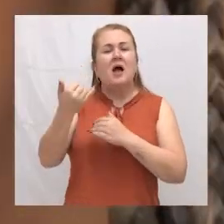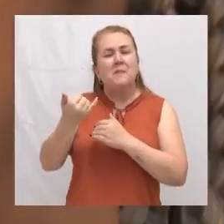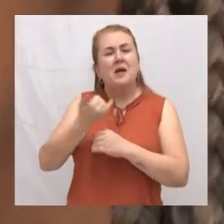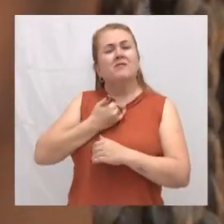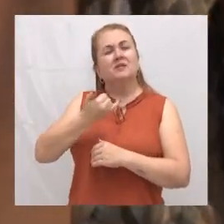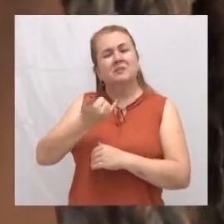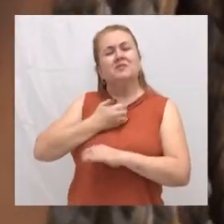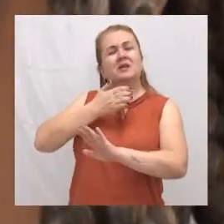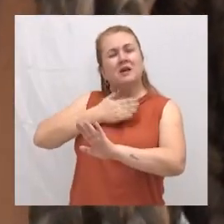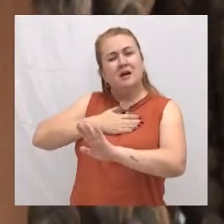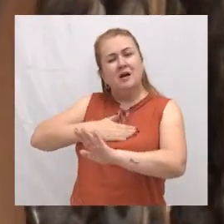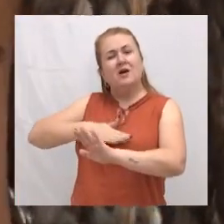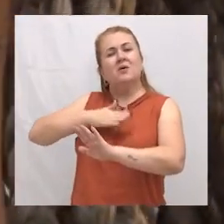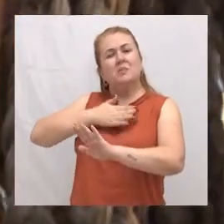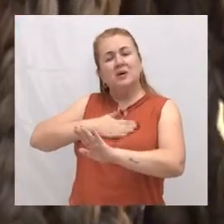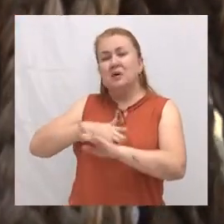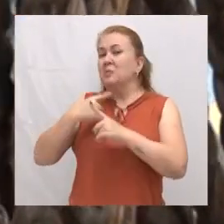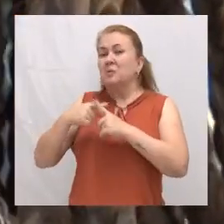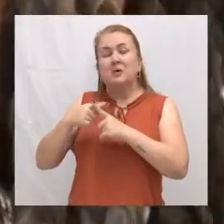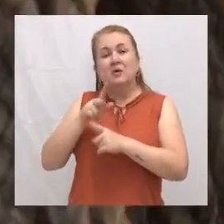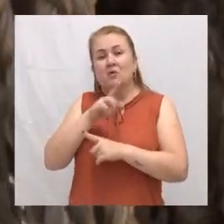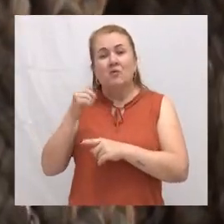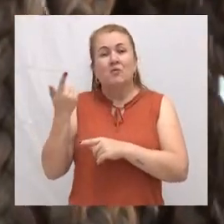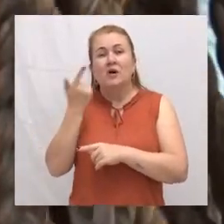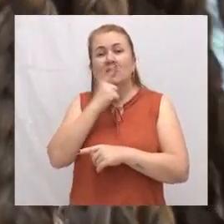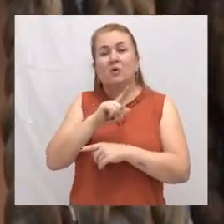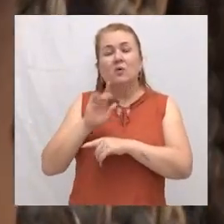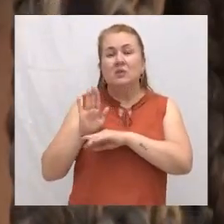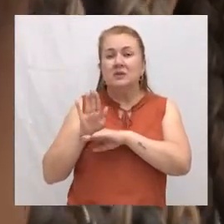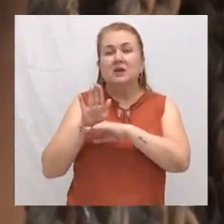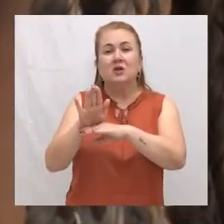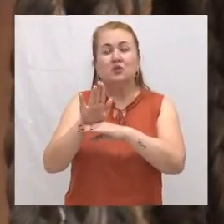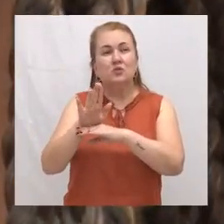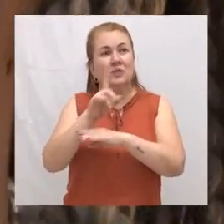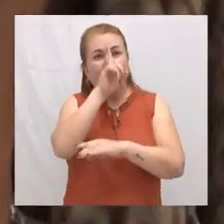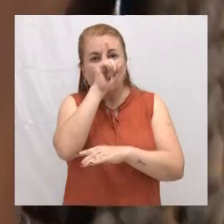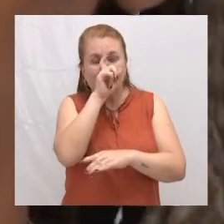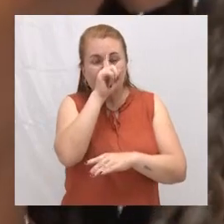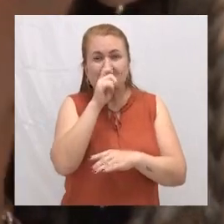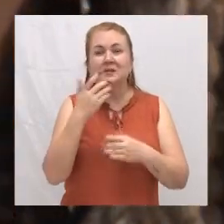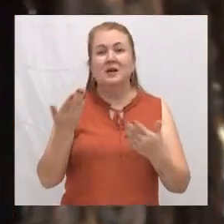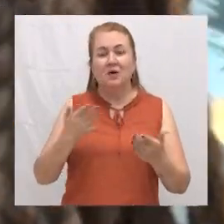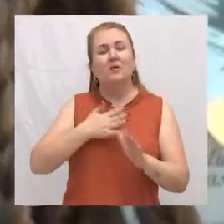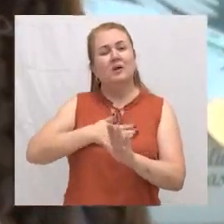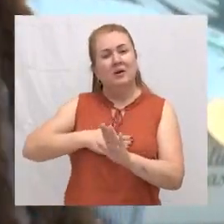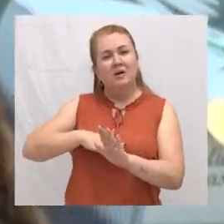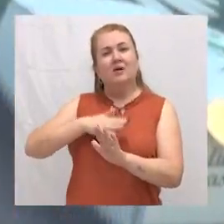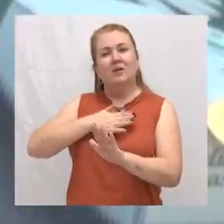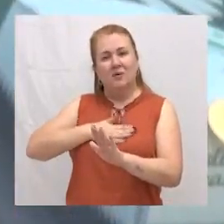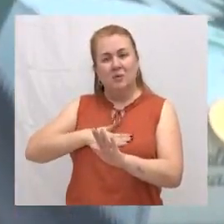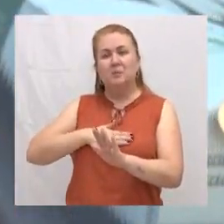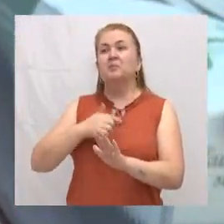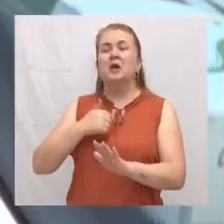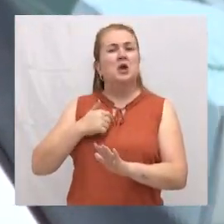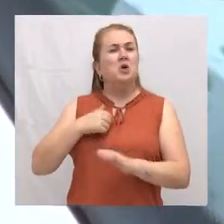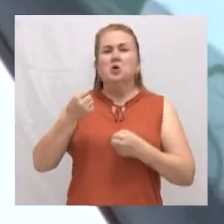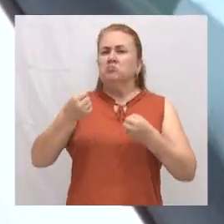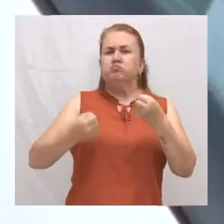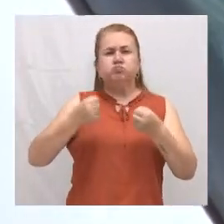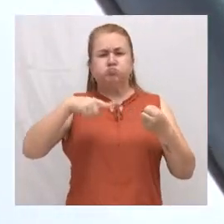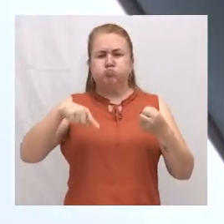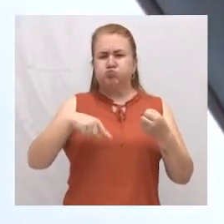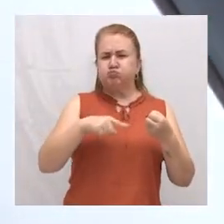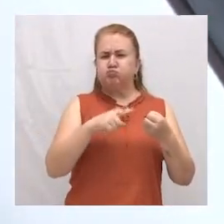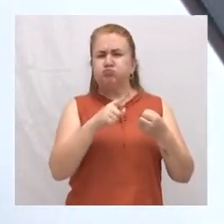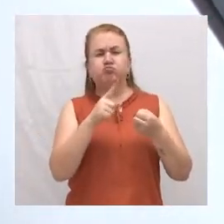eu ter calma, porque senão eu não conseguia chegar no posto, até um posto de atendimento. Eu saio em disparada com esse